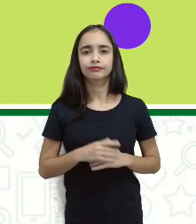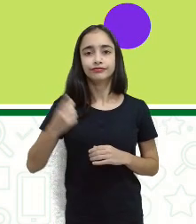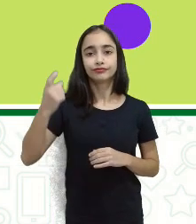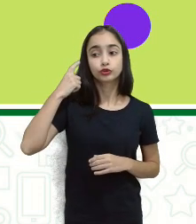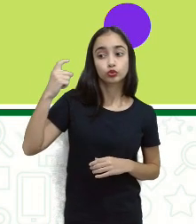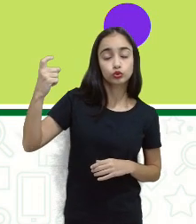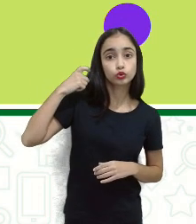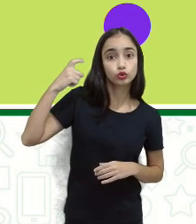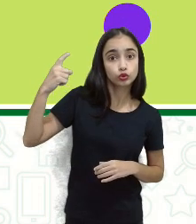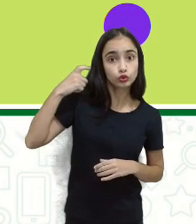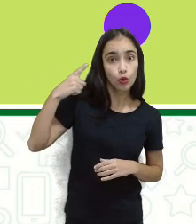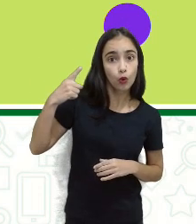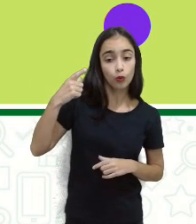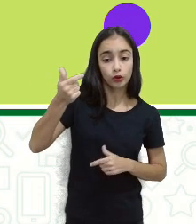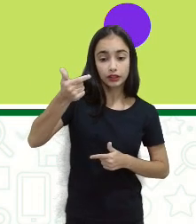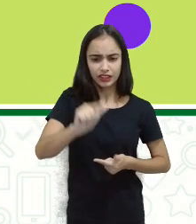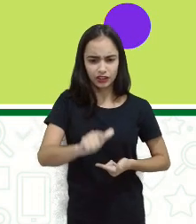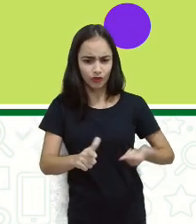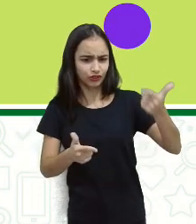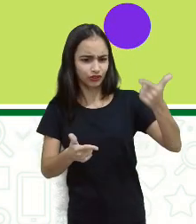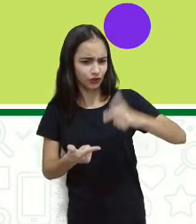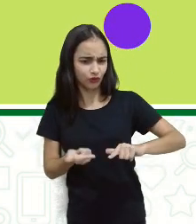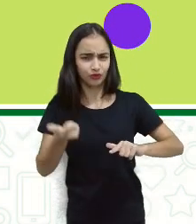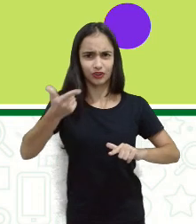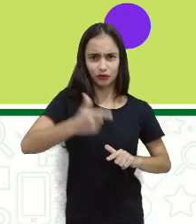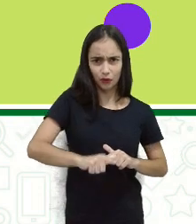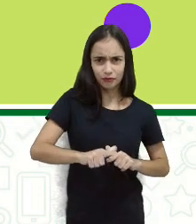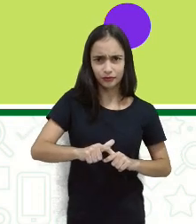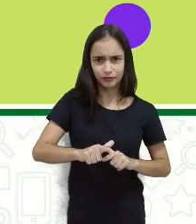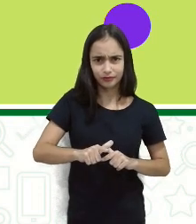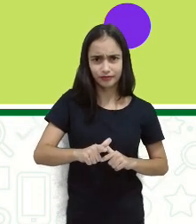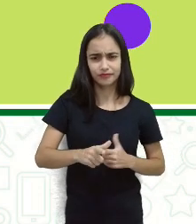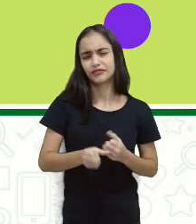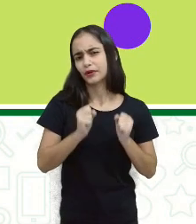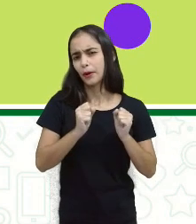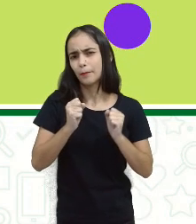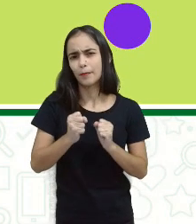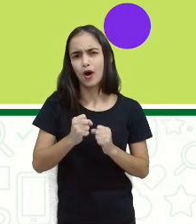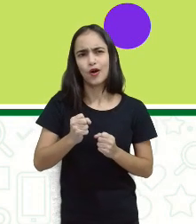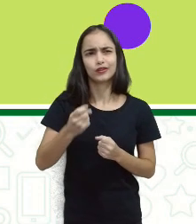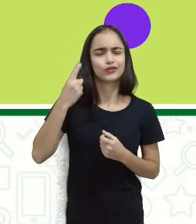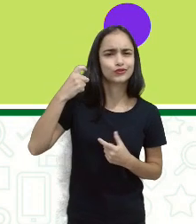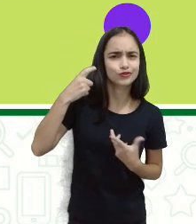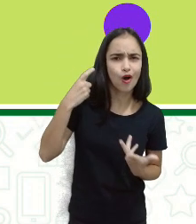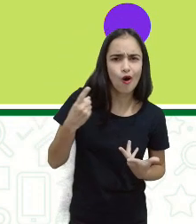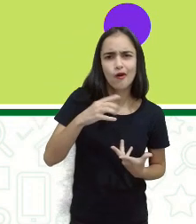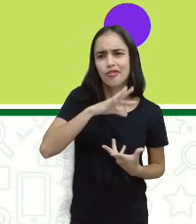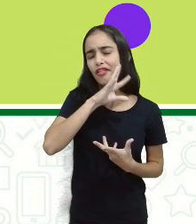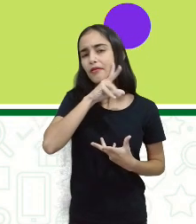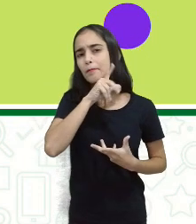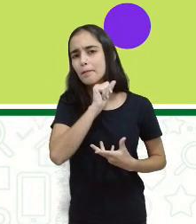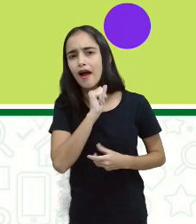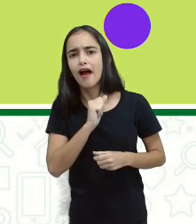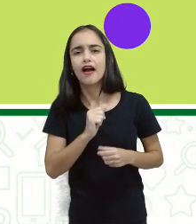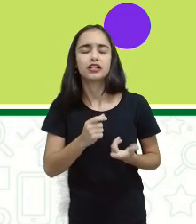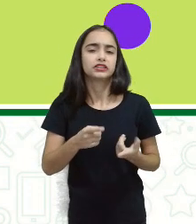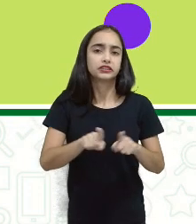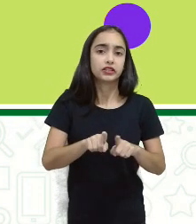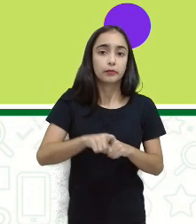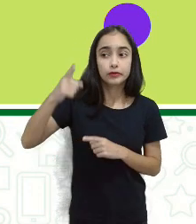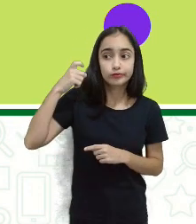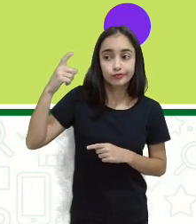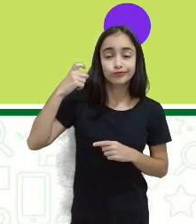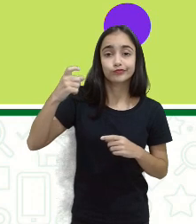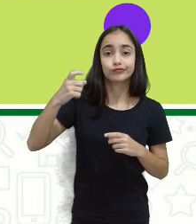onomatopaicos, ruídos onomatopaicos, gritos, sons de animais, inclusive até sons humanos,